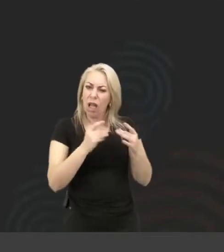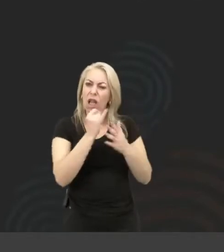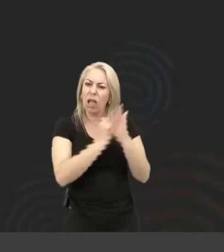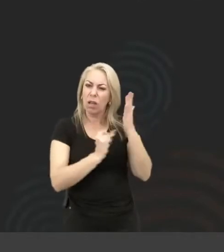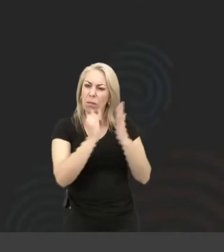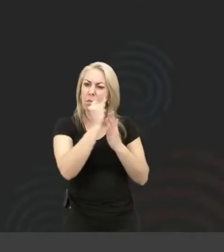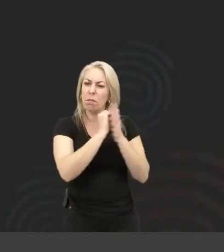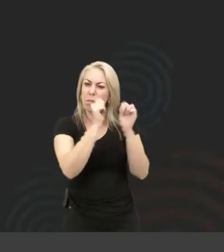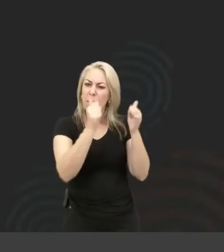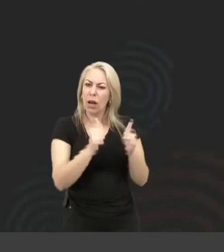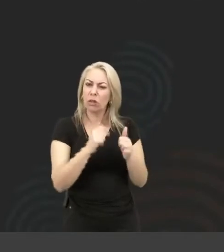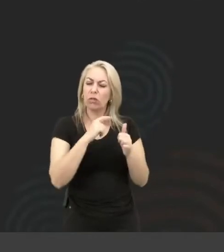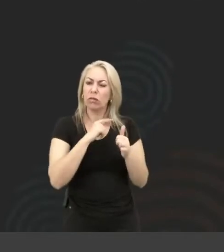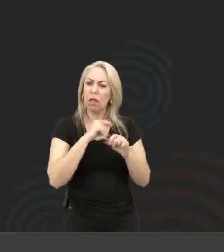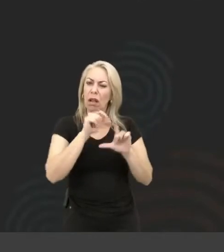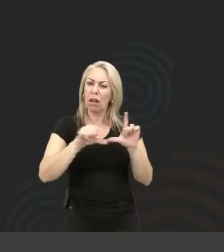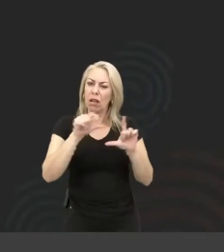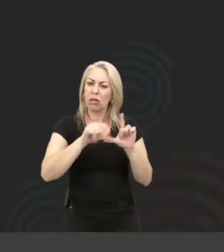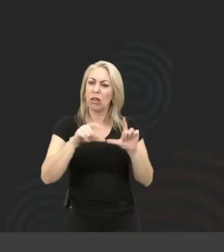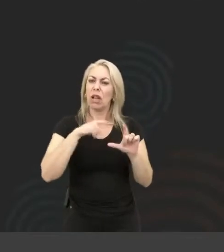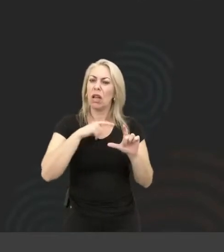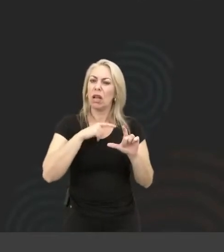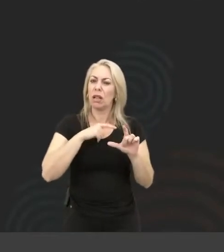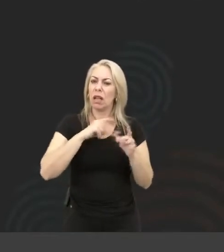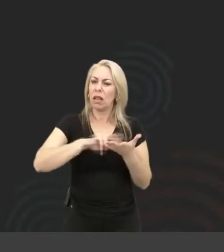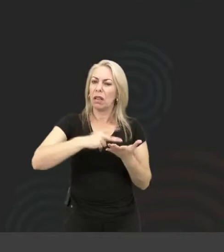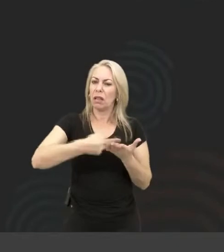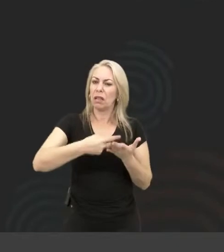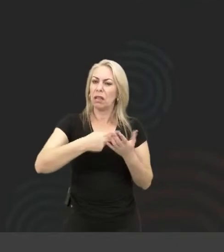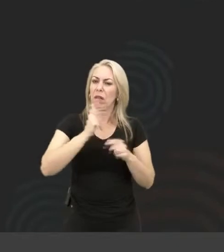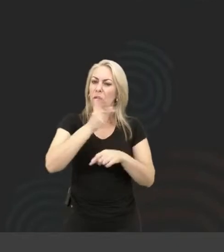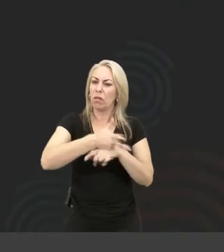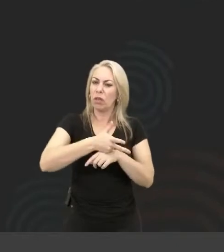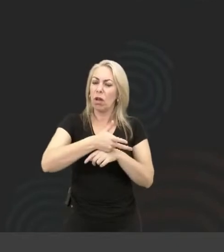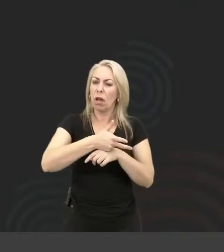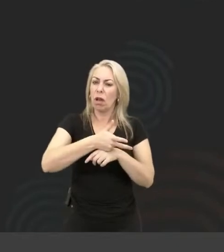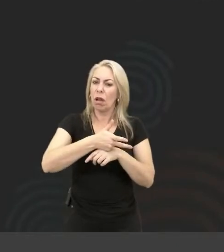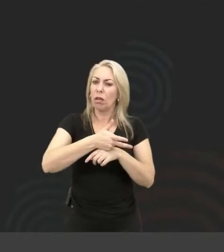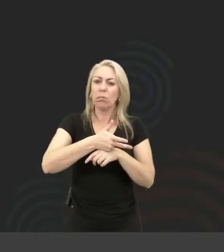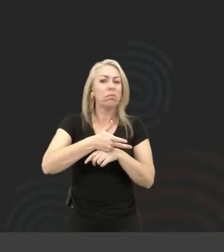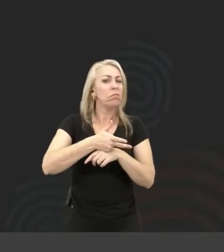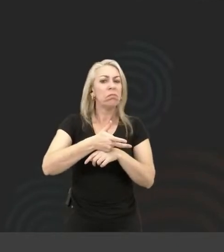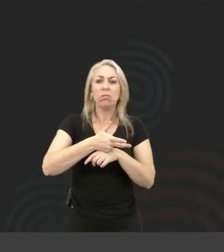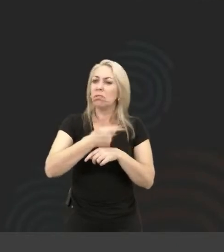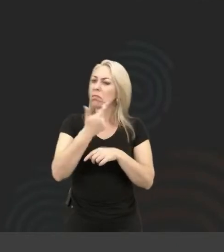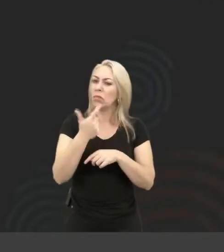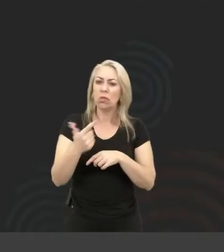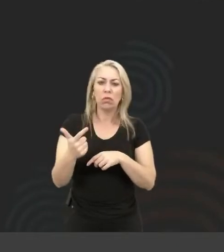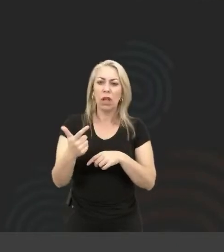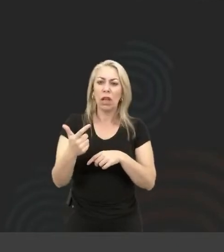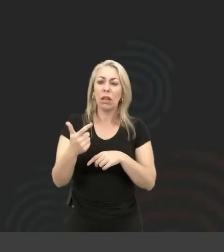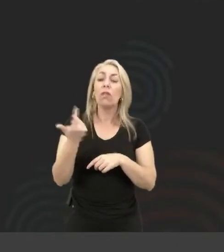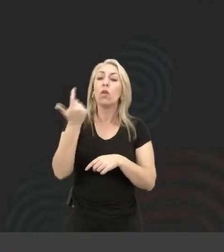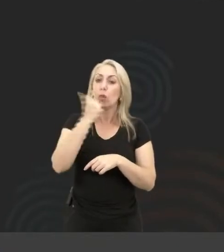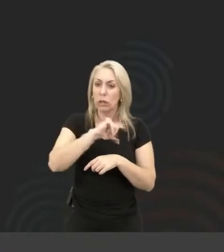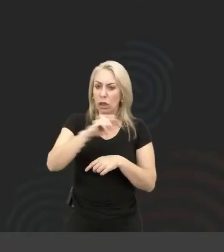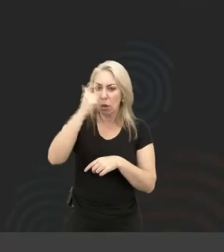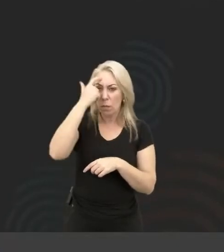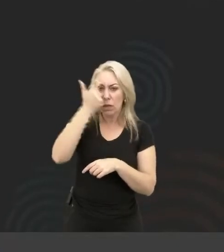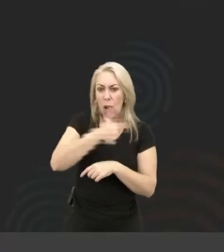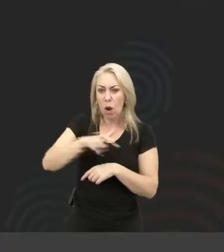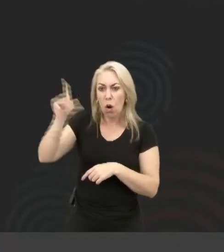contém transcrição dos vídeos, não tem. Aí vocês já conseguiram pensar como é que as pessoas, todas as outras,